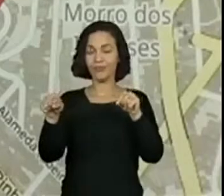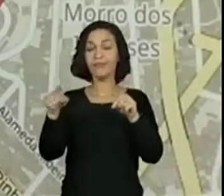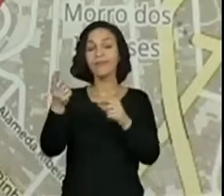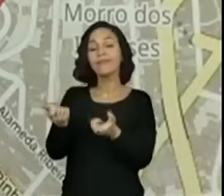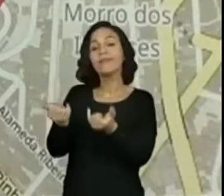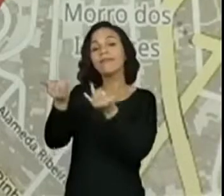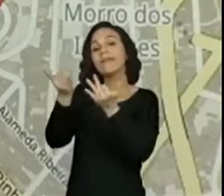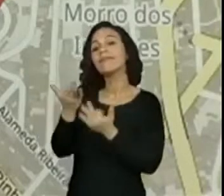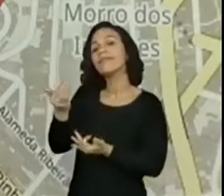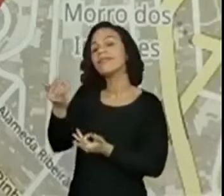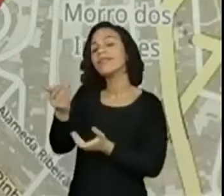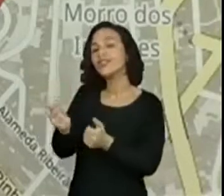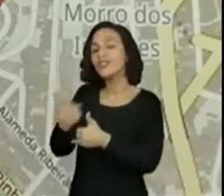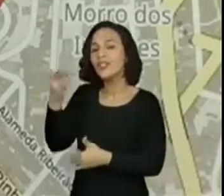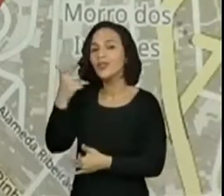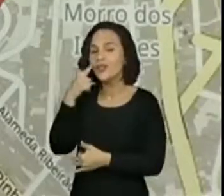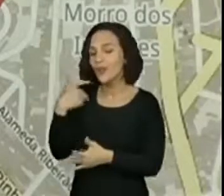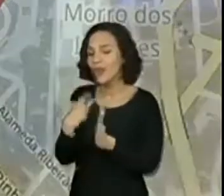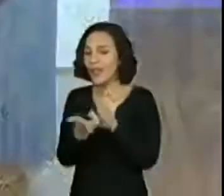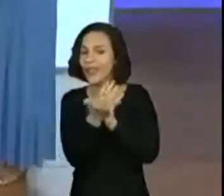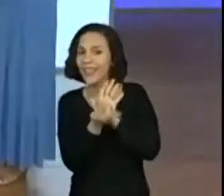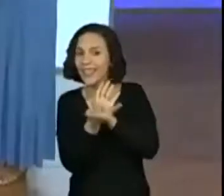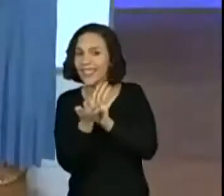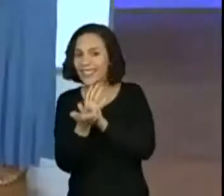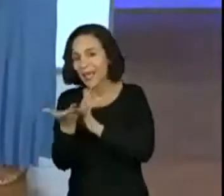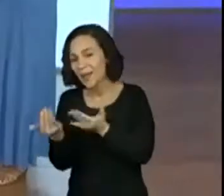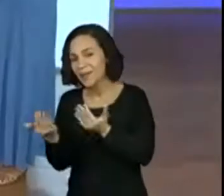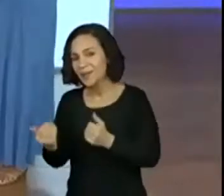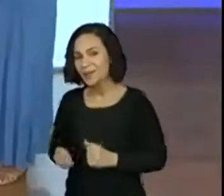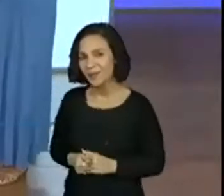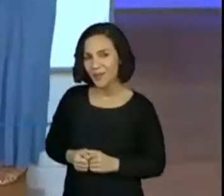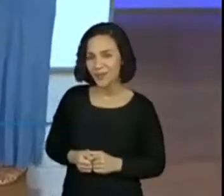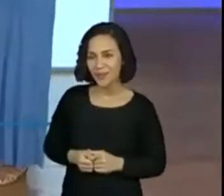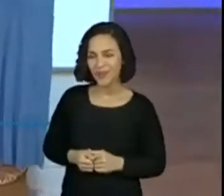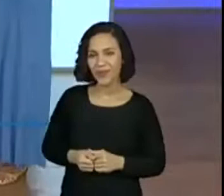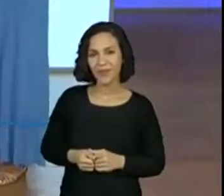podem começar aí. Olha lá. Vamos lá?